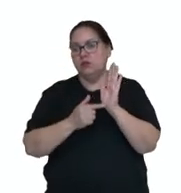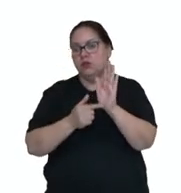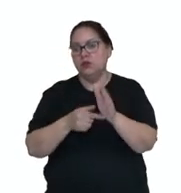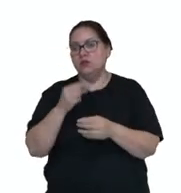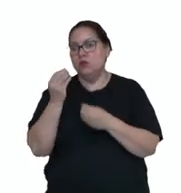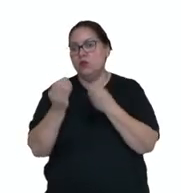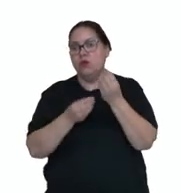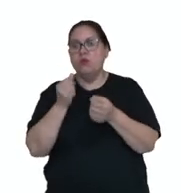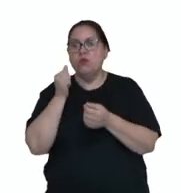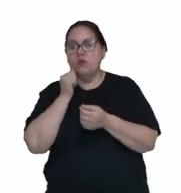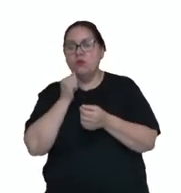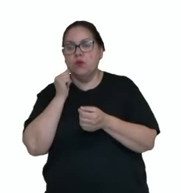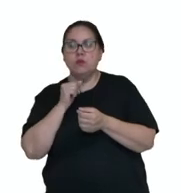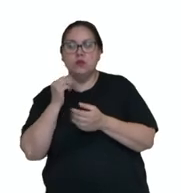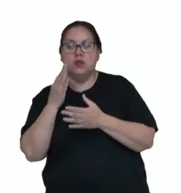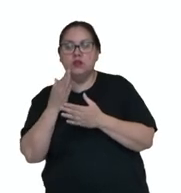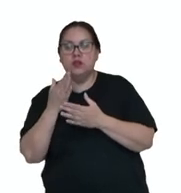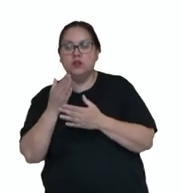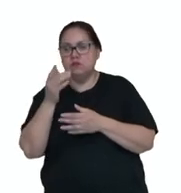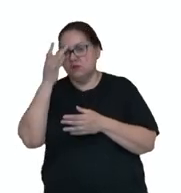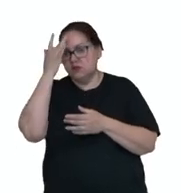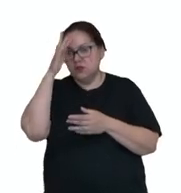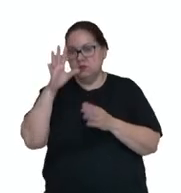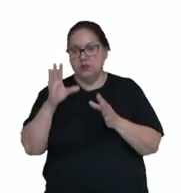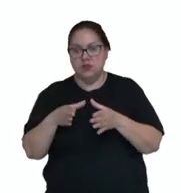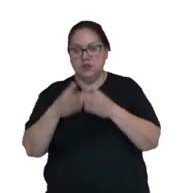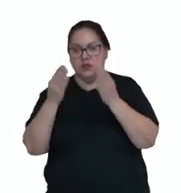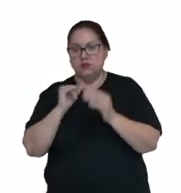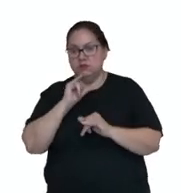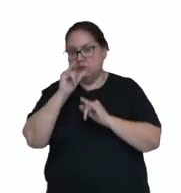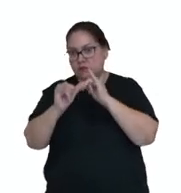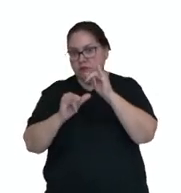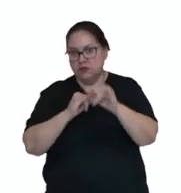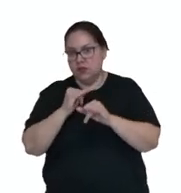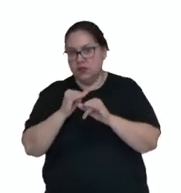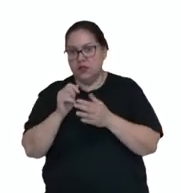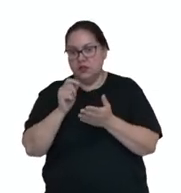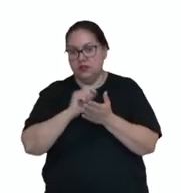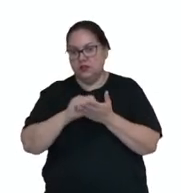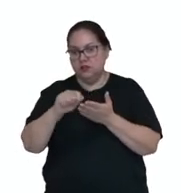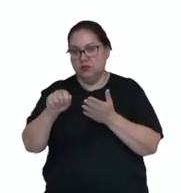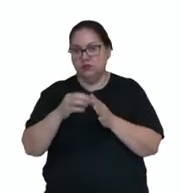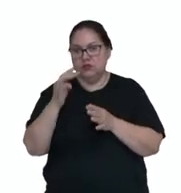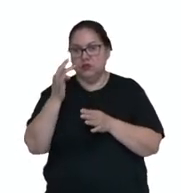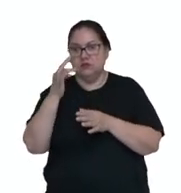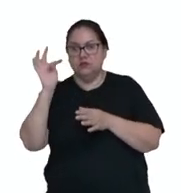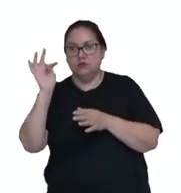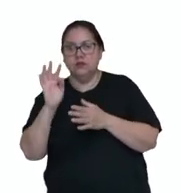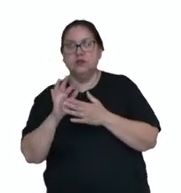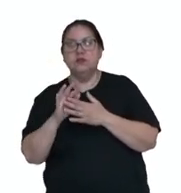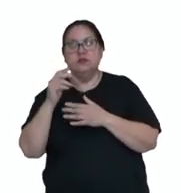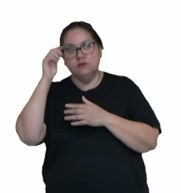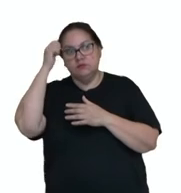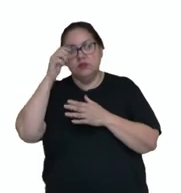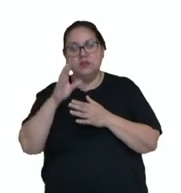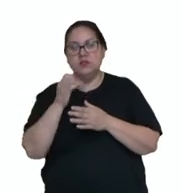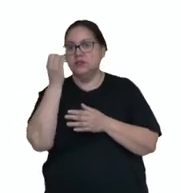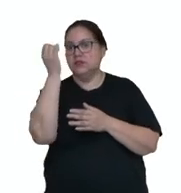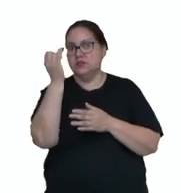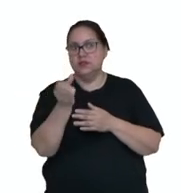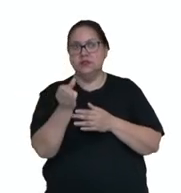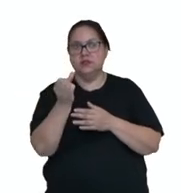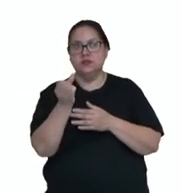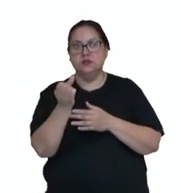Carolina Maria de Jesus se tornou, sem saber, a grande interlocutora da escritora franco-antiliana. 6,